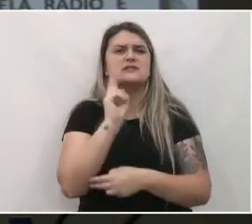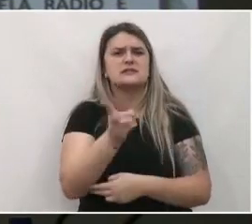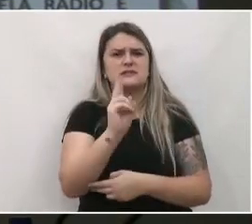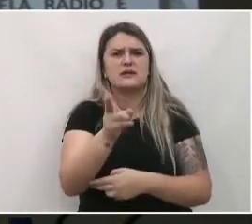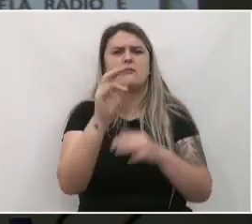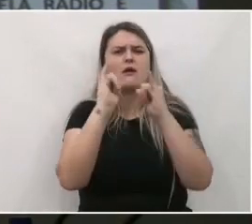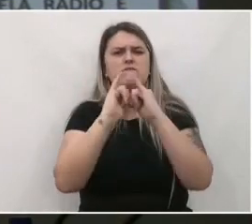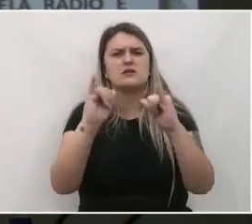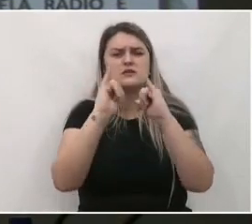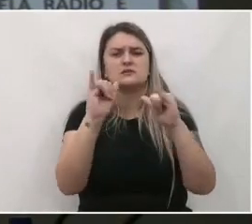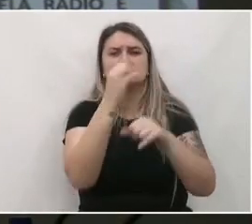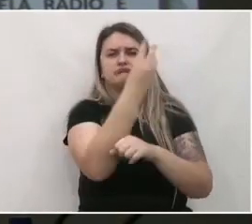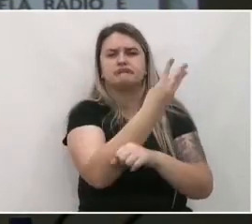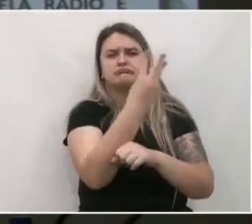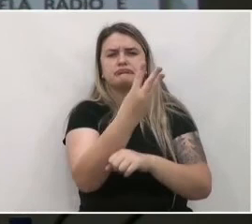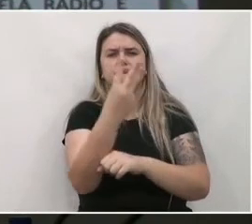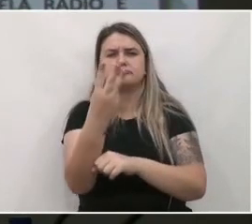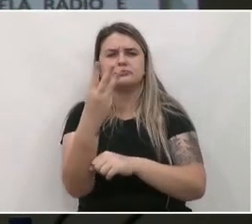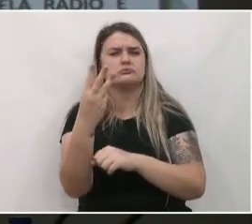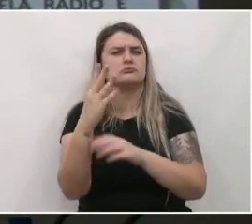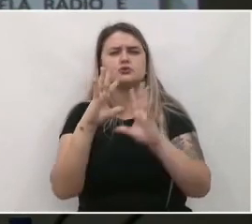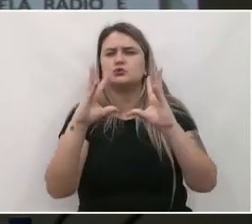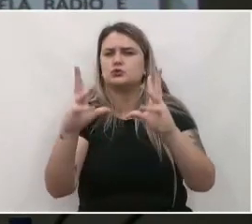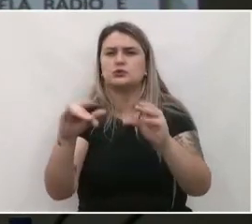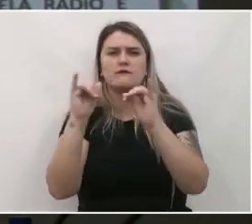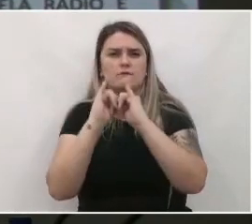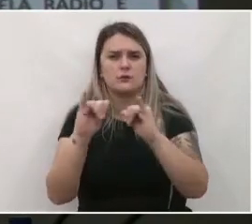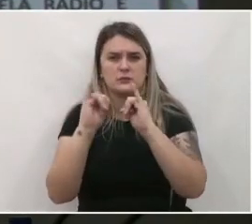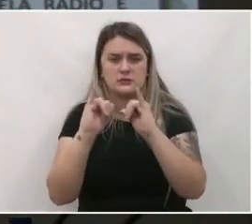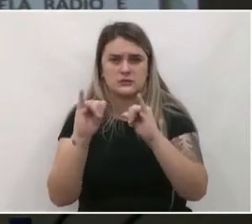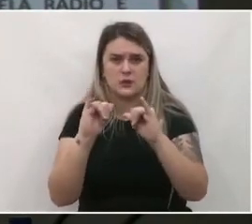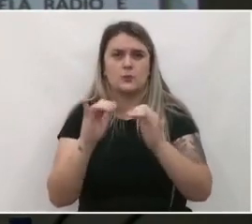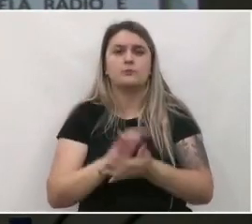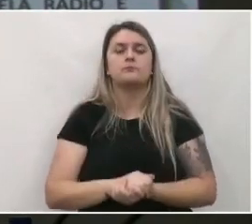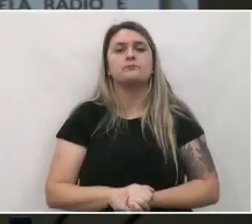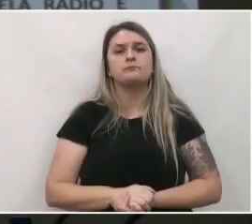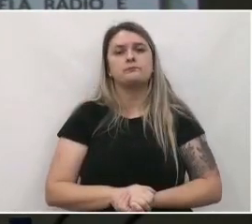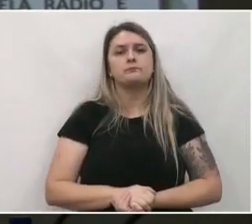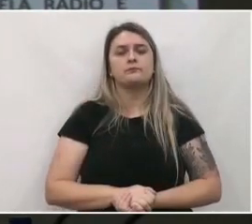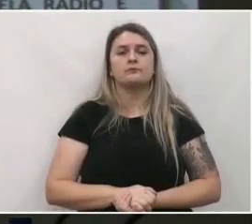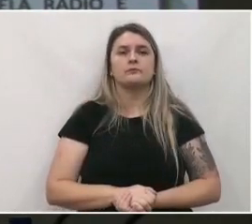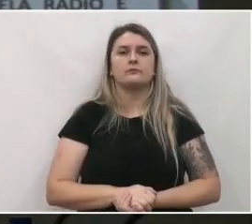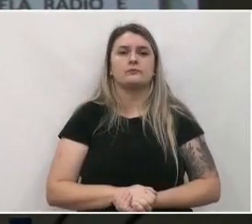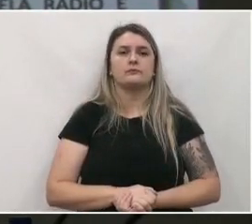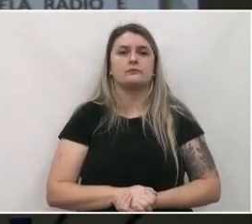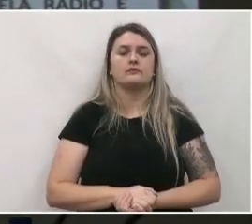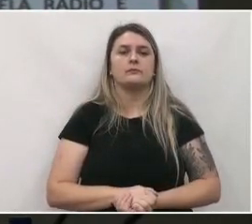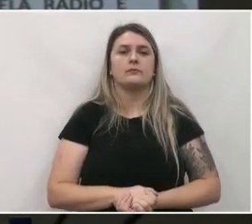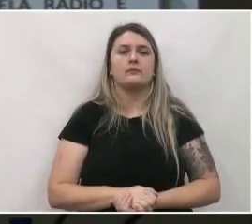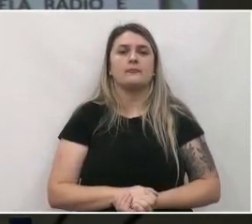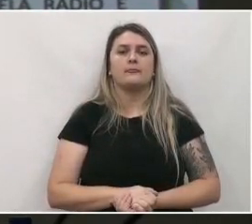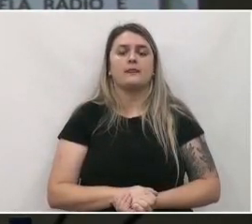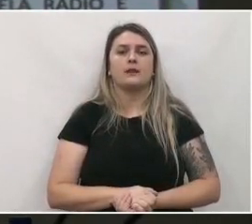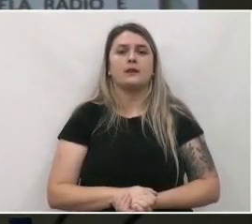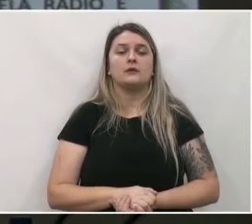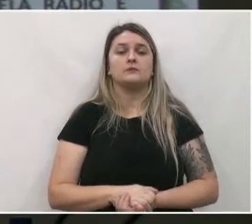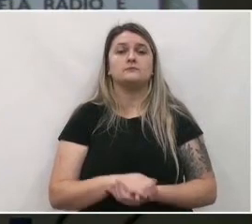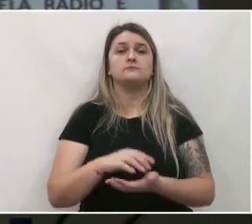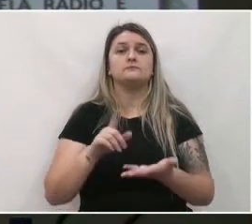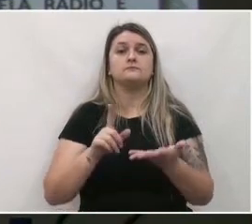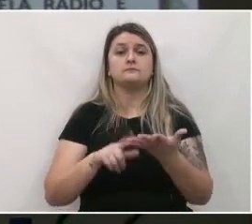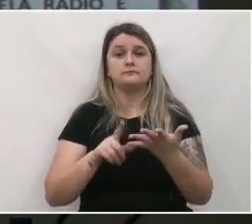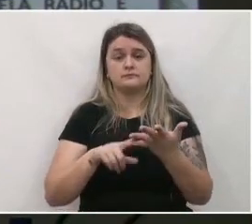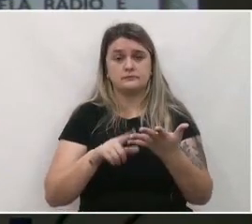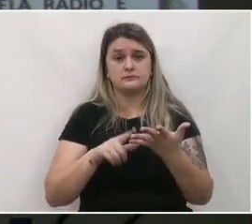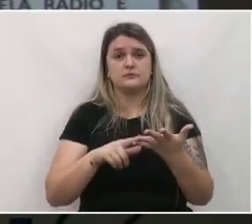site todas as informações para a imprensa local e também no próprio site deles. A imprensa